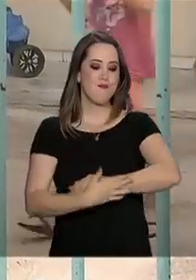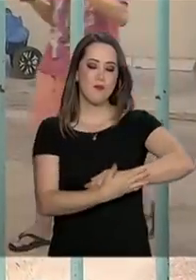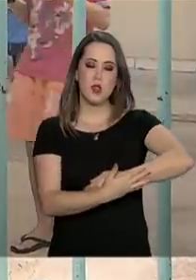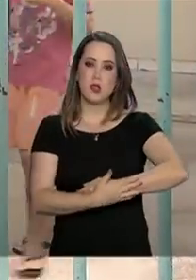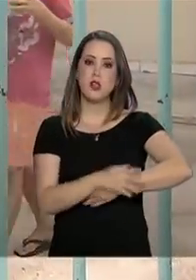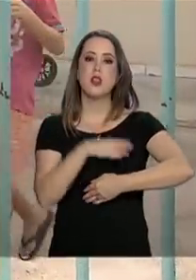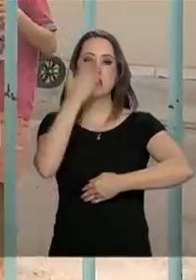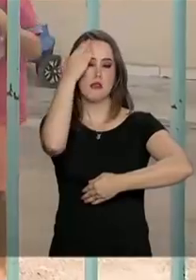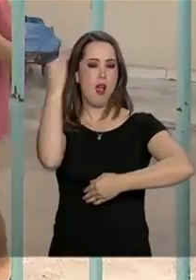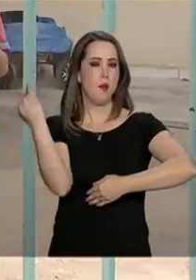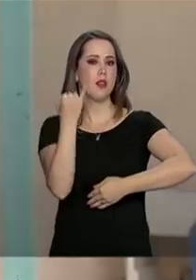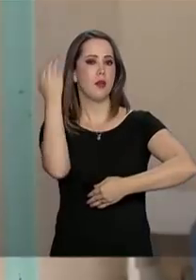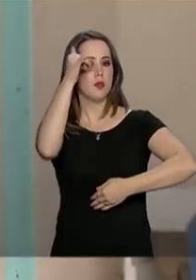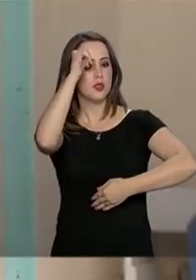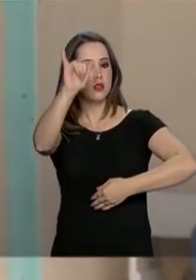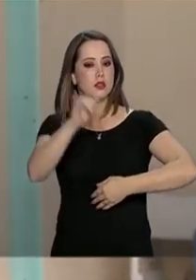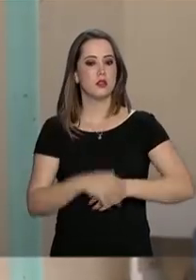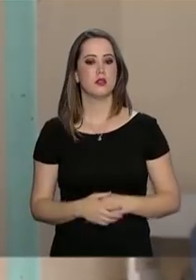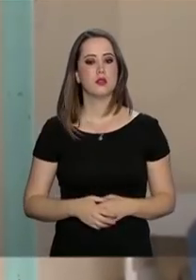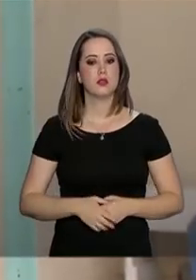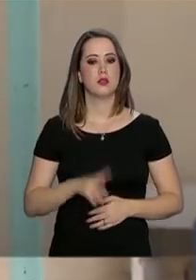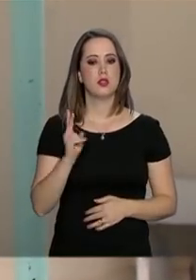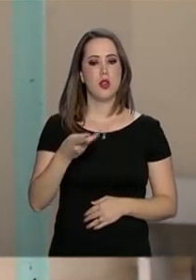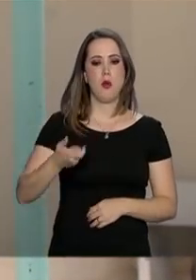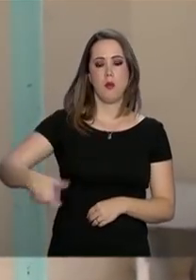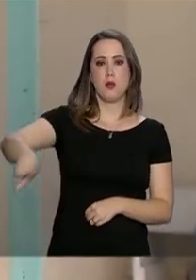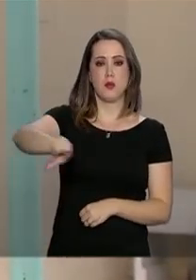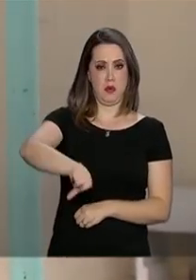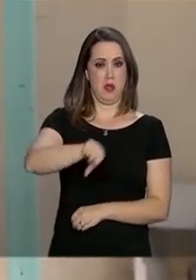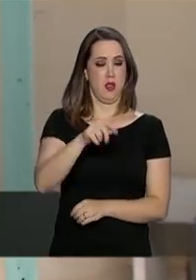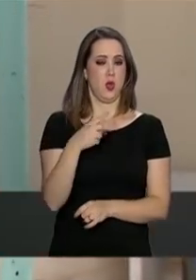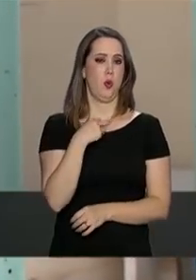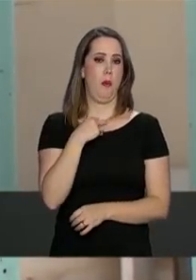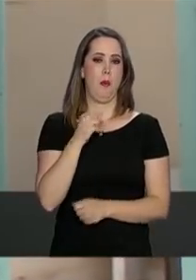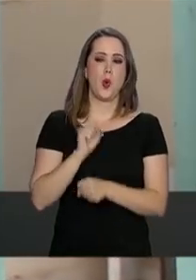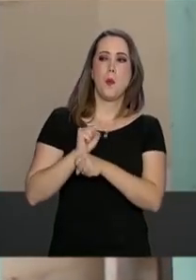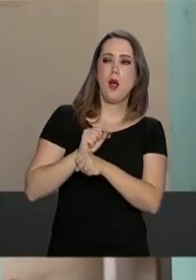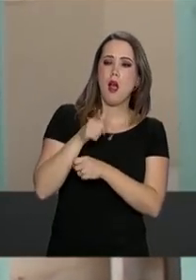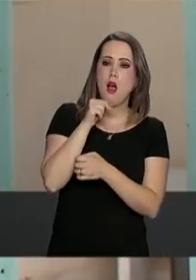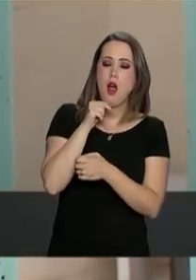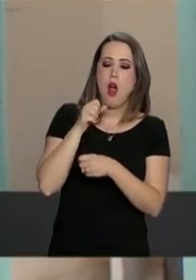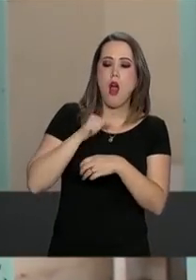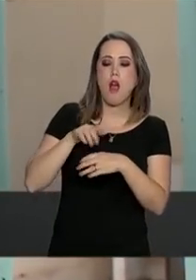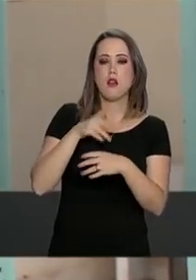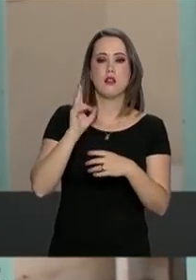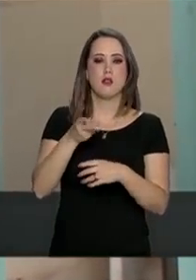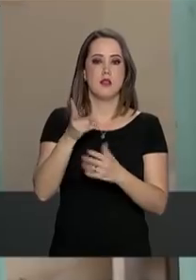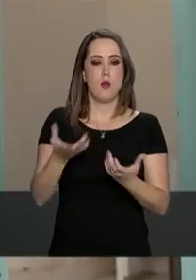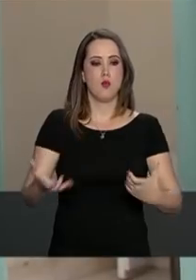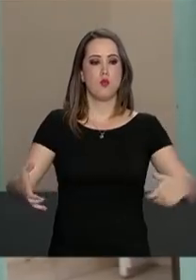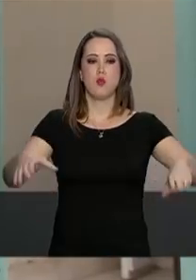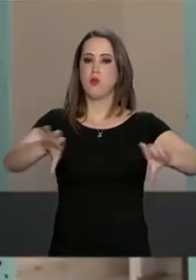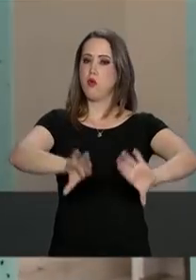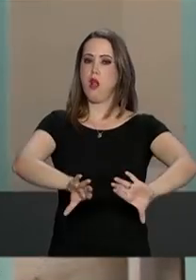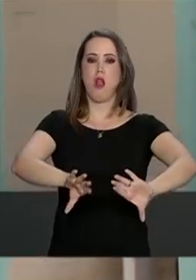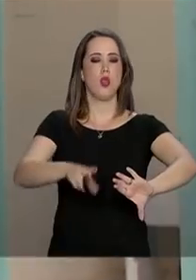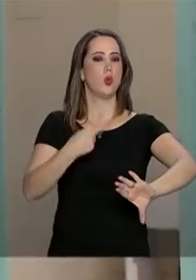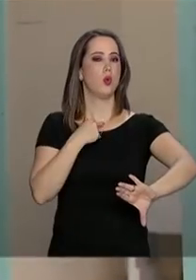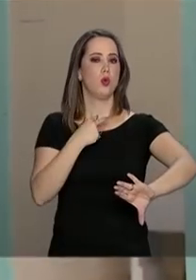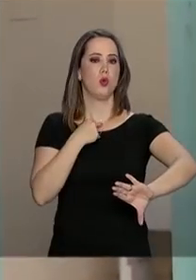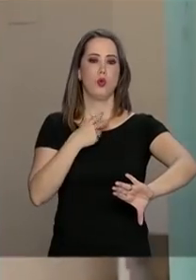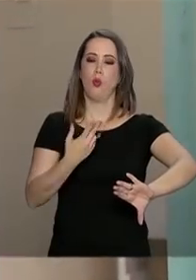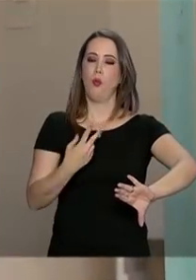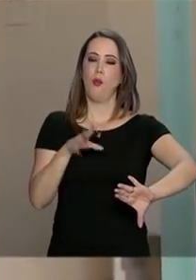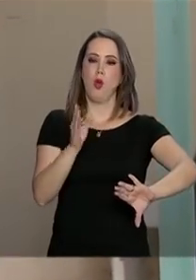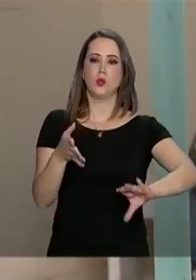da importância da prevenção. Derramo a água, não deixo a água parada. E sempre deixando os baldes, sempre com a